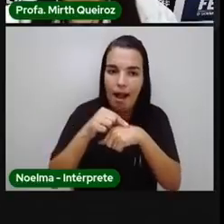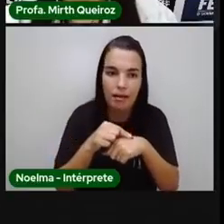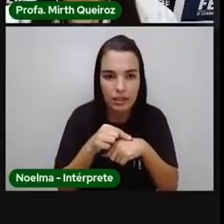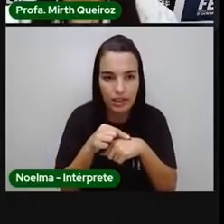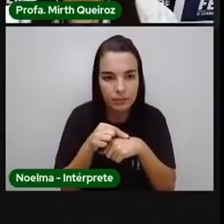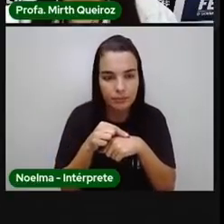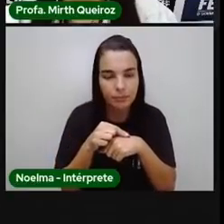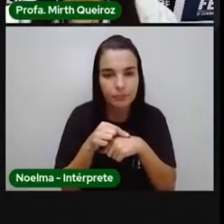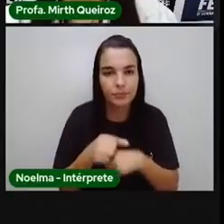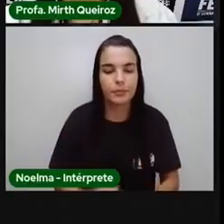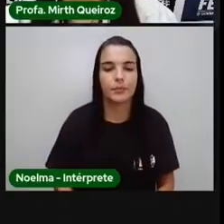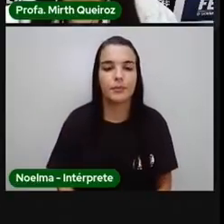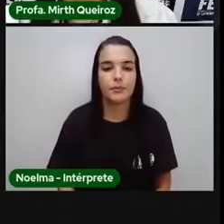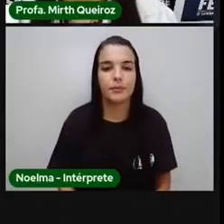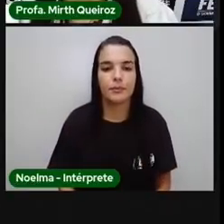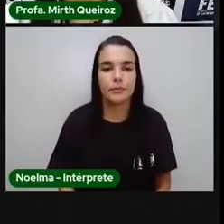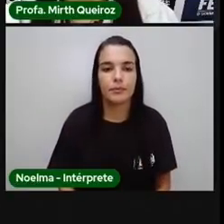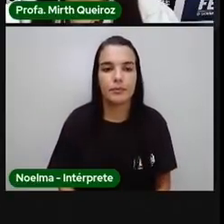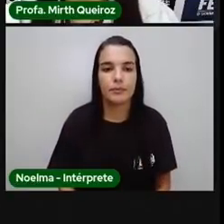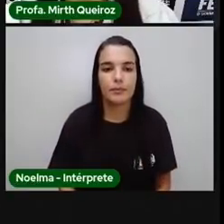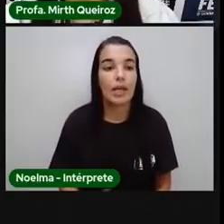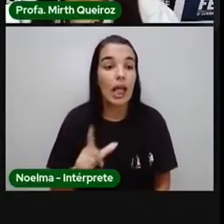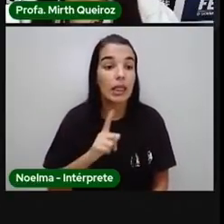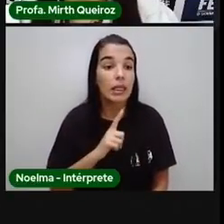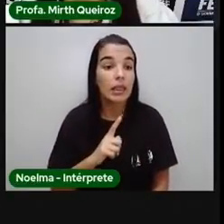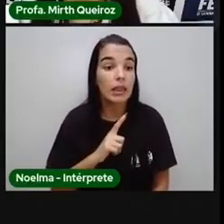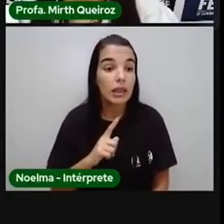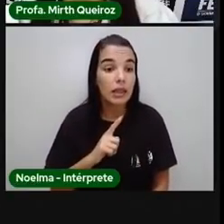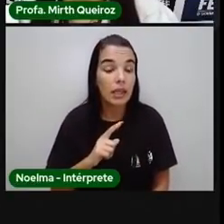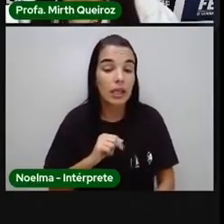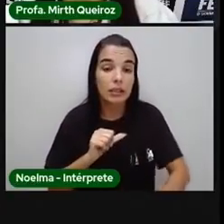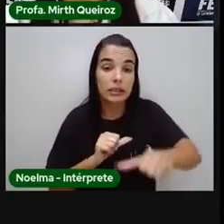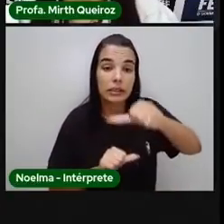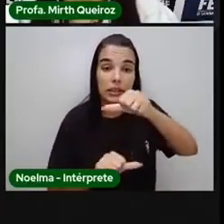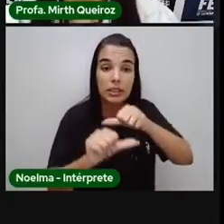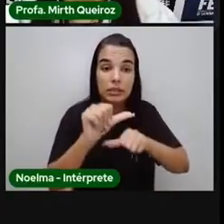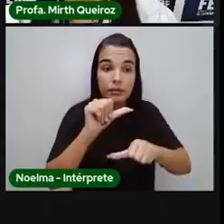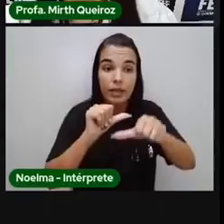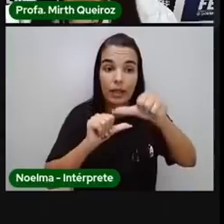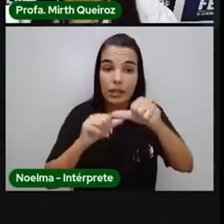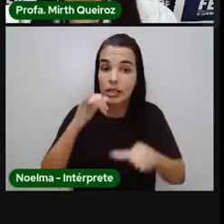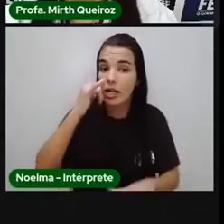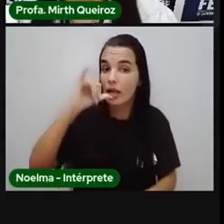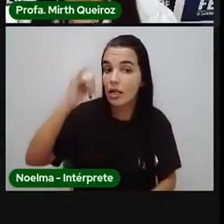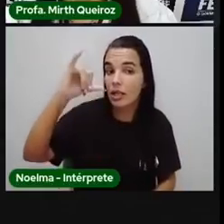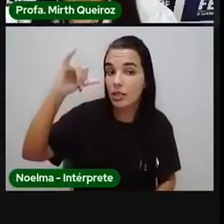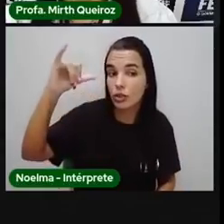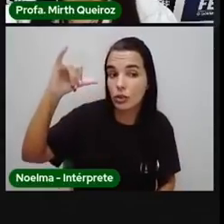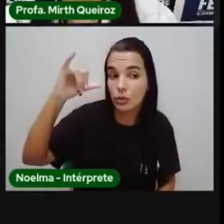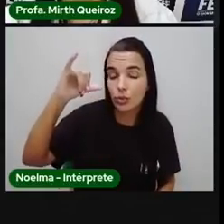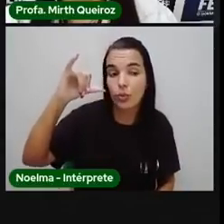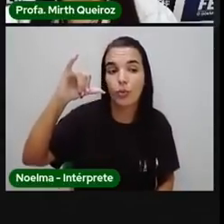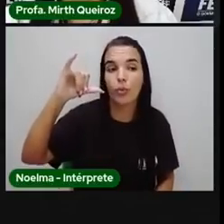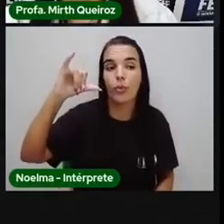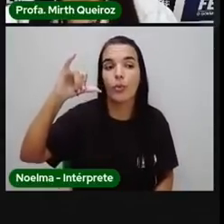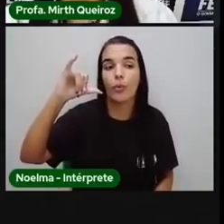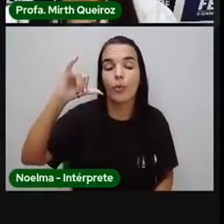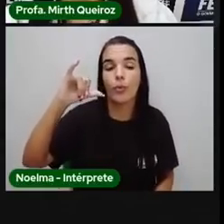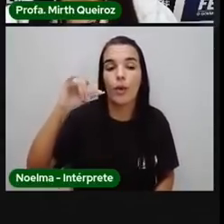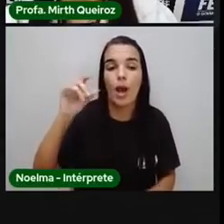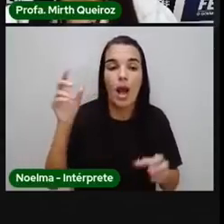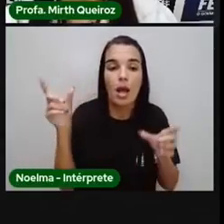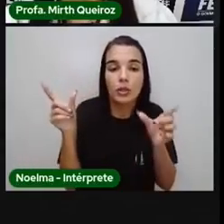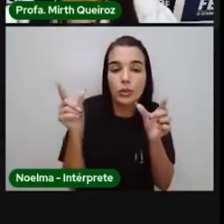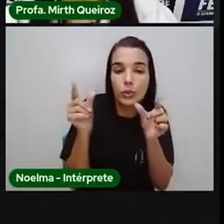animais. Ocorre transferência de energia durante a sua cadeia alimentar